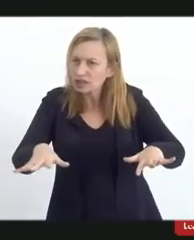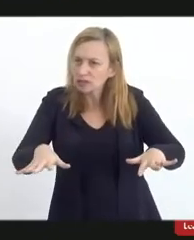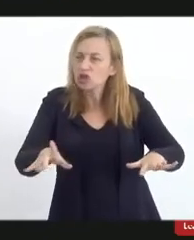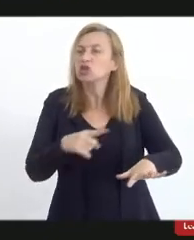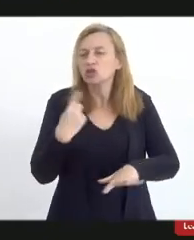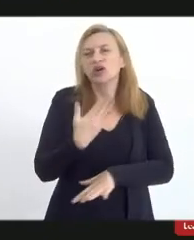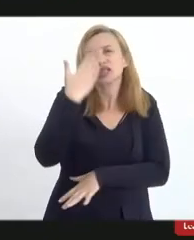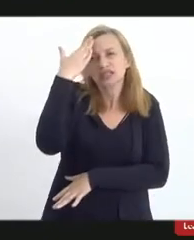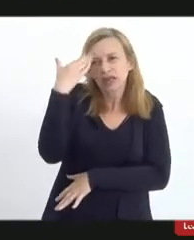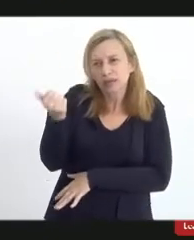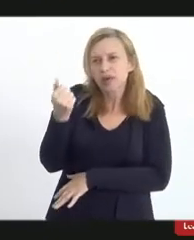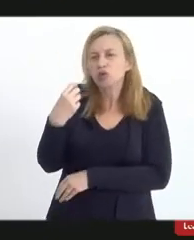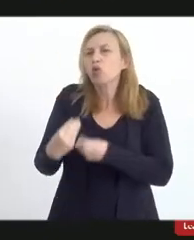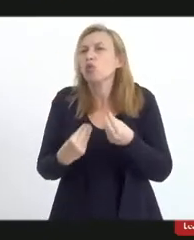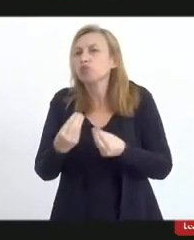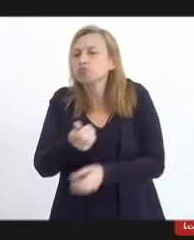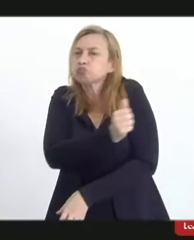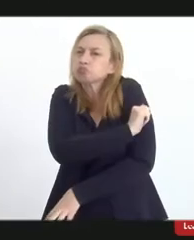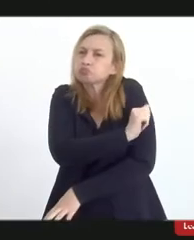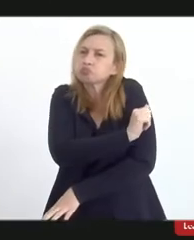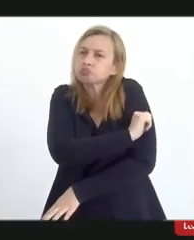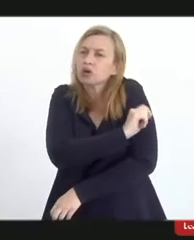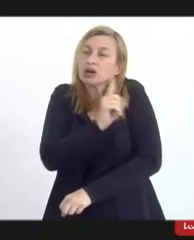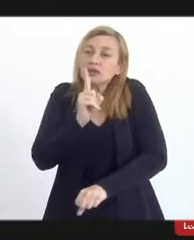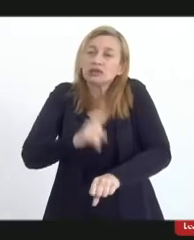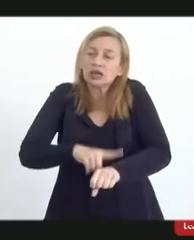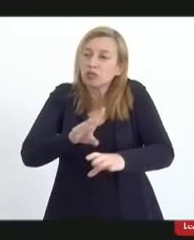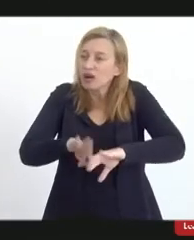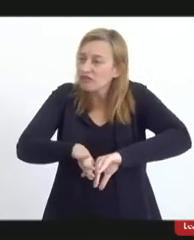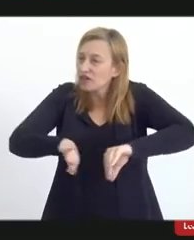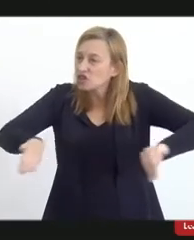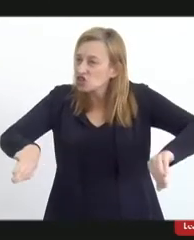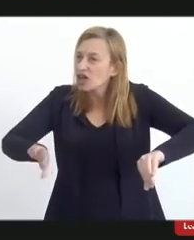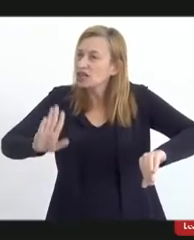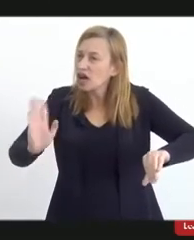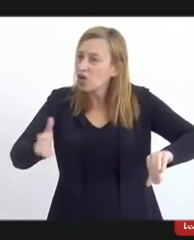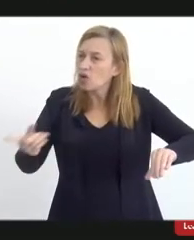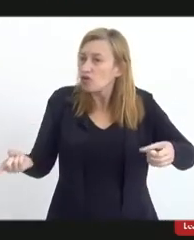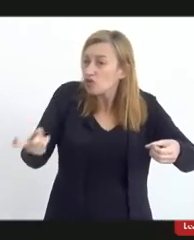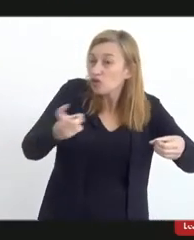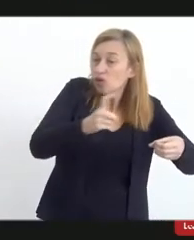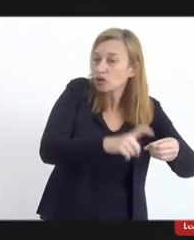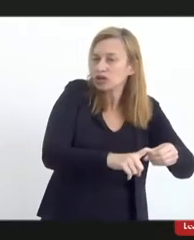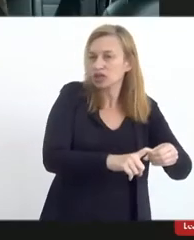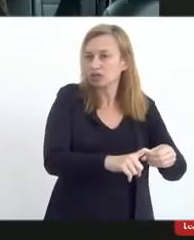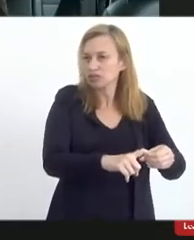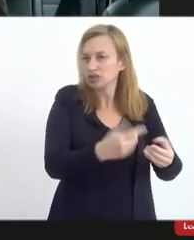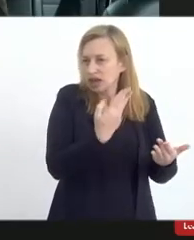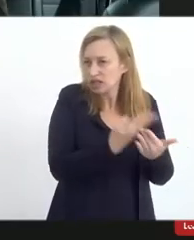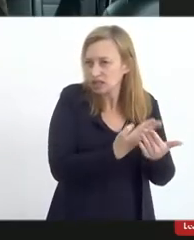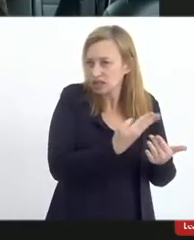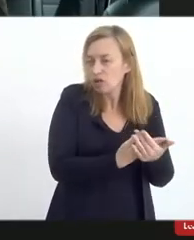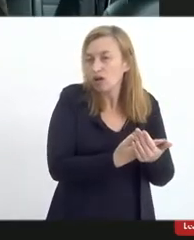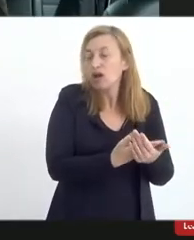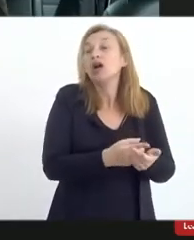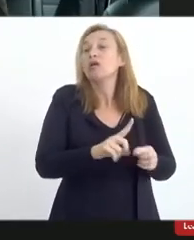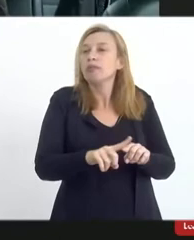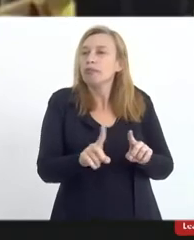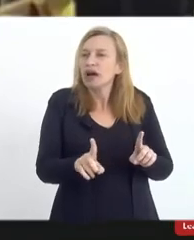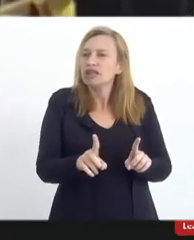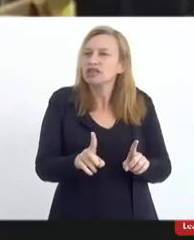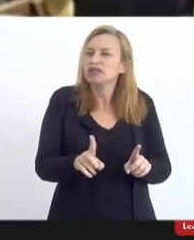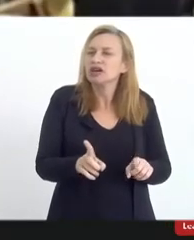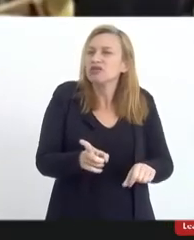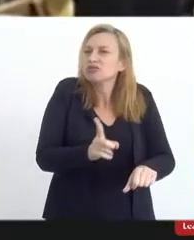Nós sabemos que, como os alunos ficaram muito tempo, agora nós voltamos, essa semana as aulas retornaram, mas nós ficamos muito